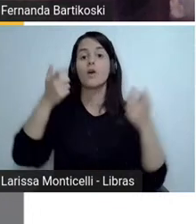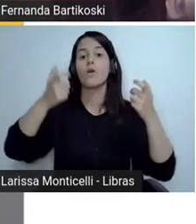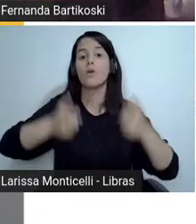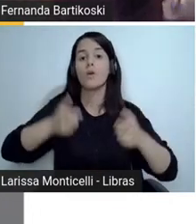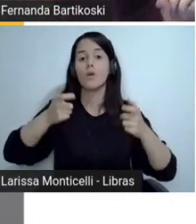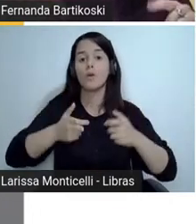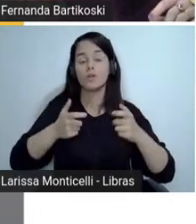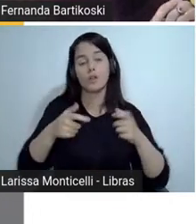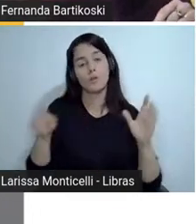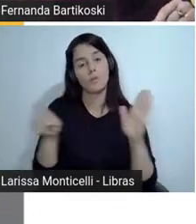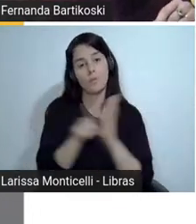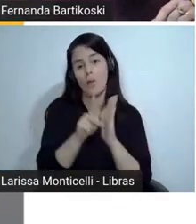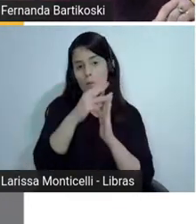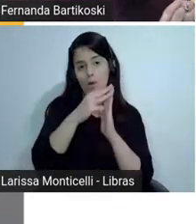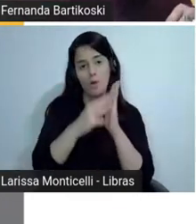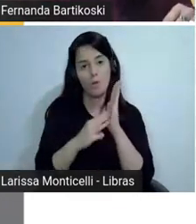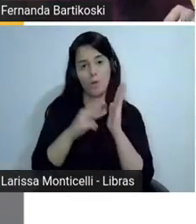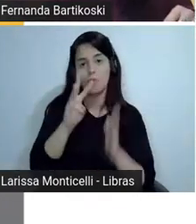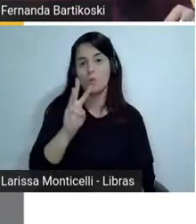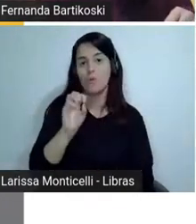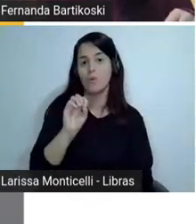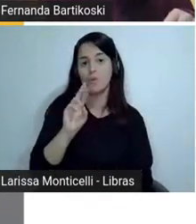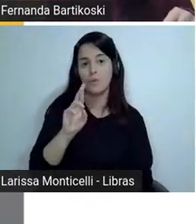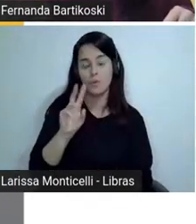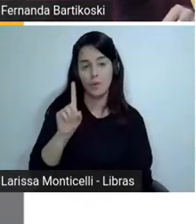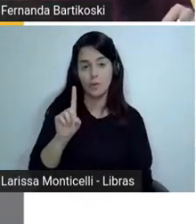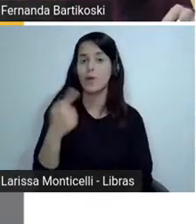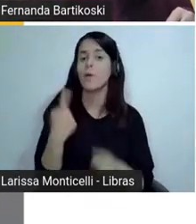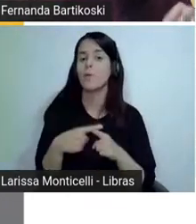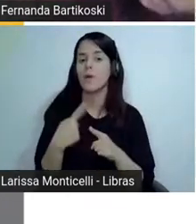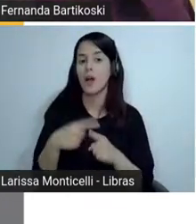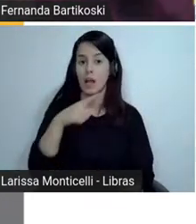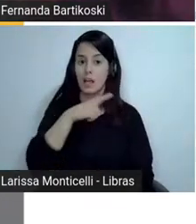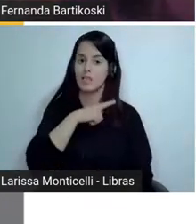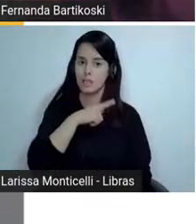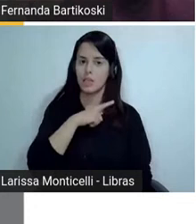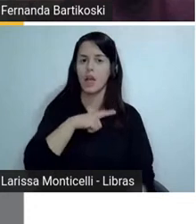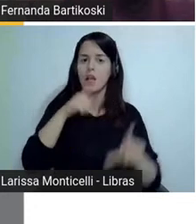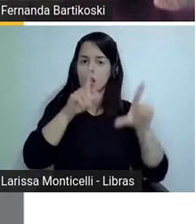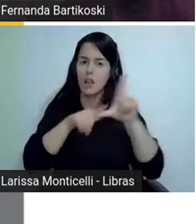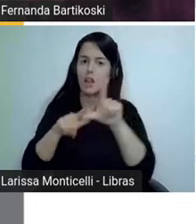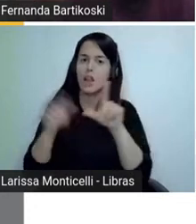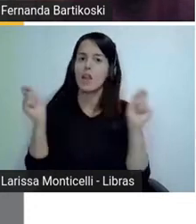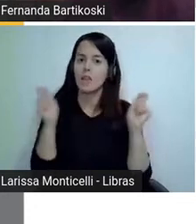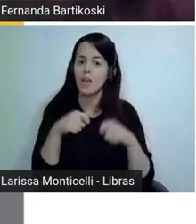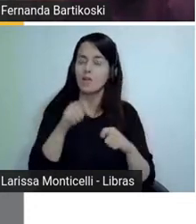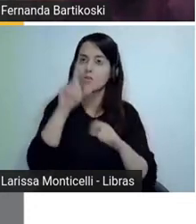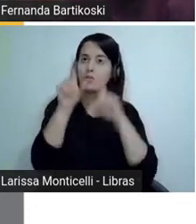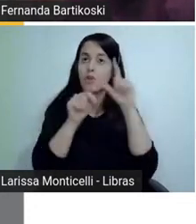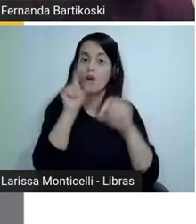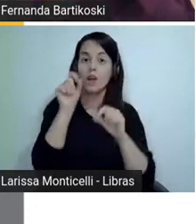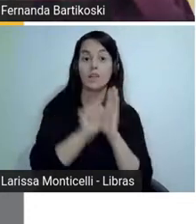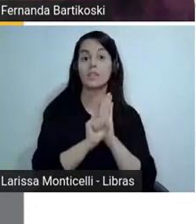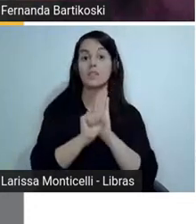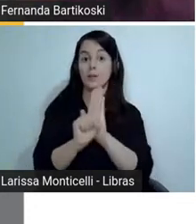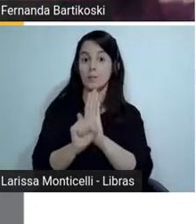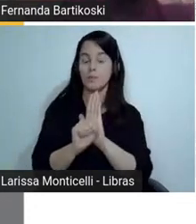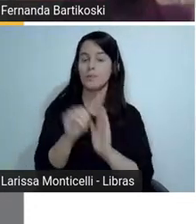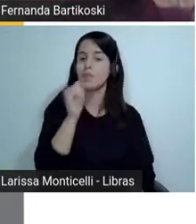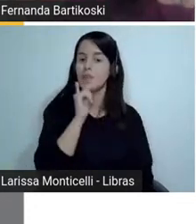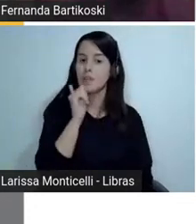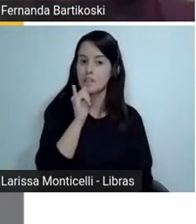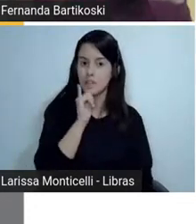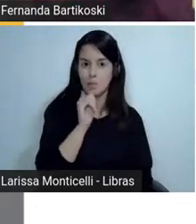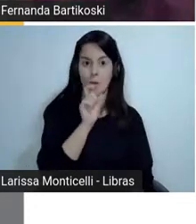fontes no Word em que são símbolos então a gente pode escrever a palavra e lá na fonte do Word mudar para